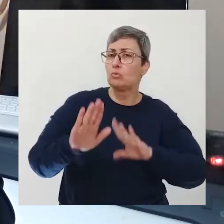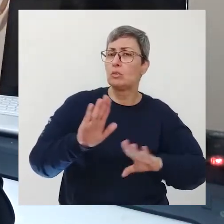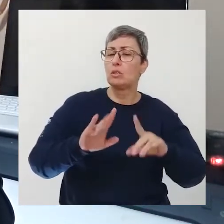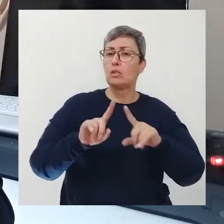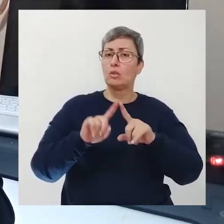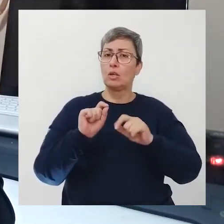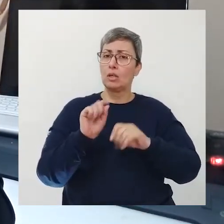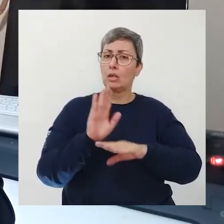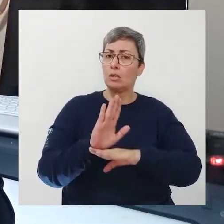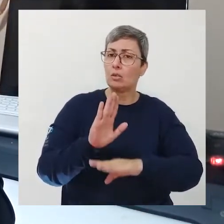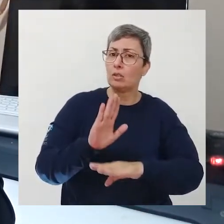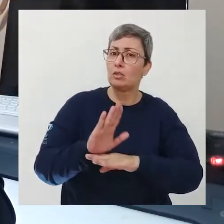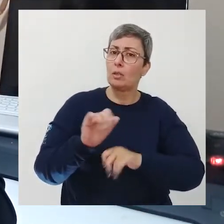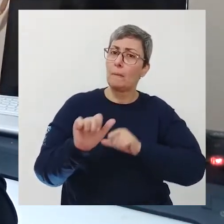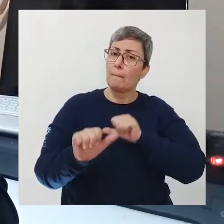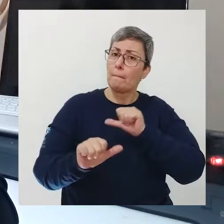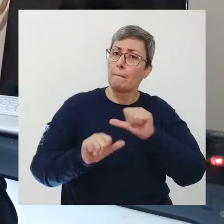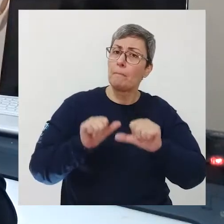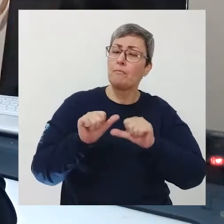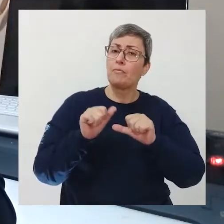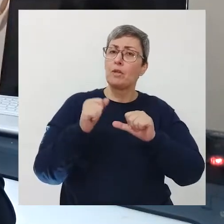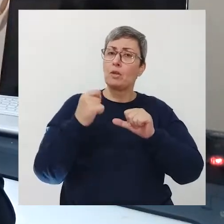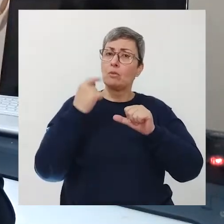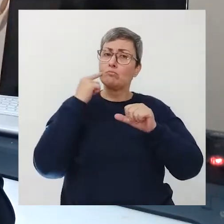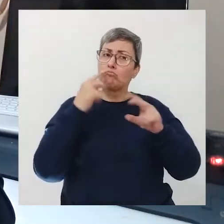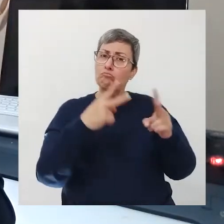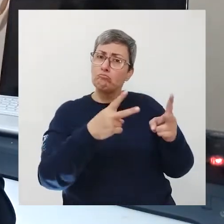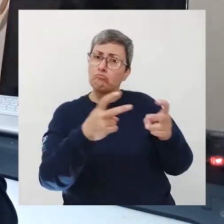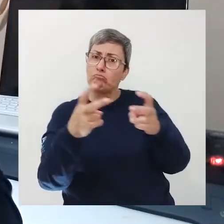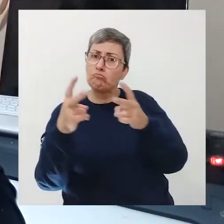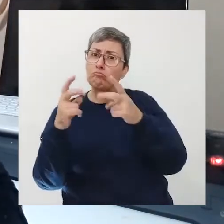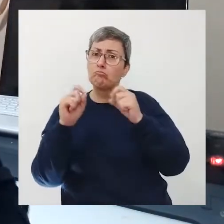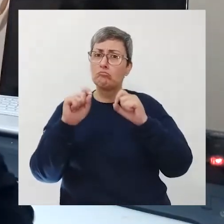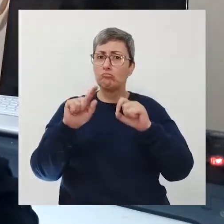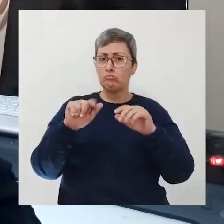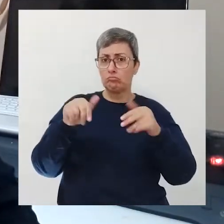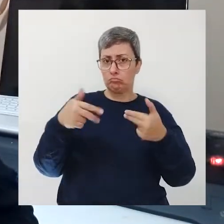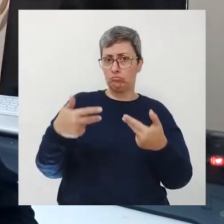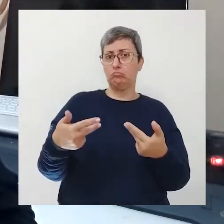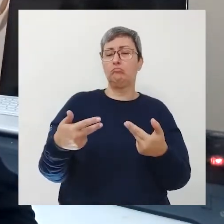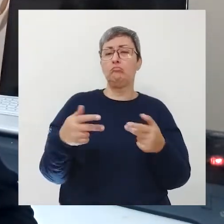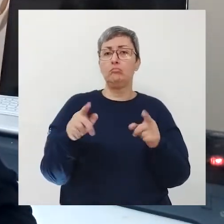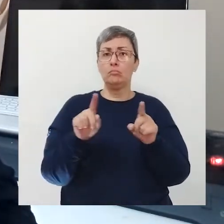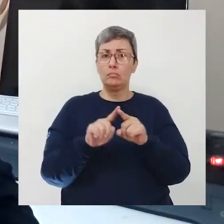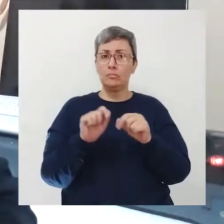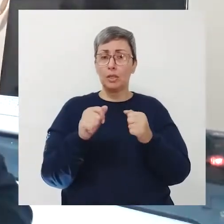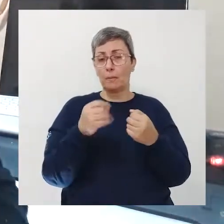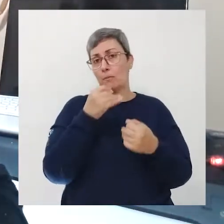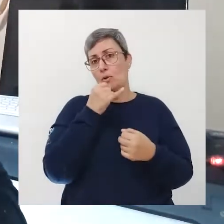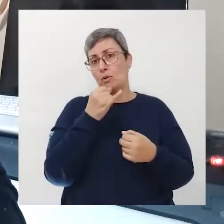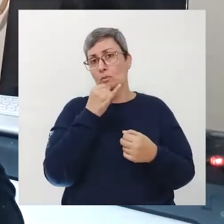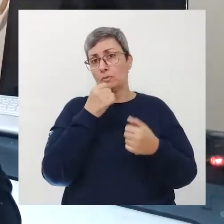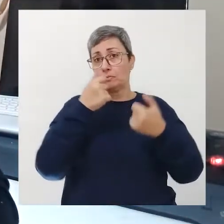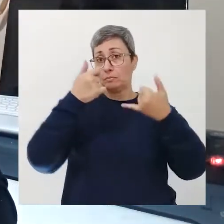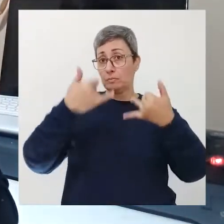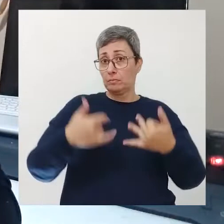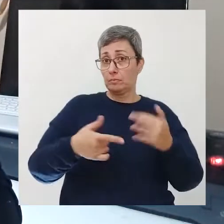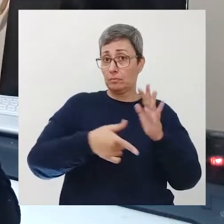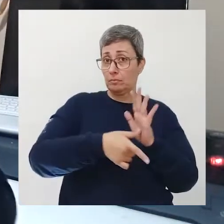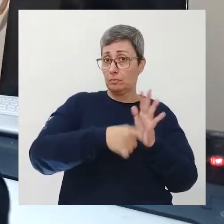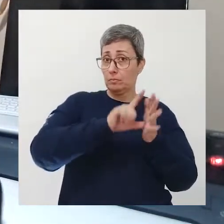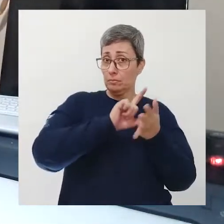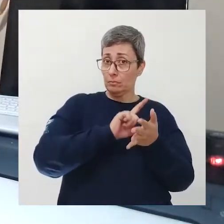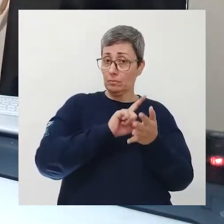ajudam a mudarmos nossa visão quanto a isso Como já falamos